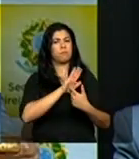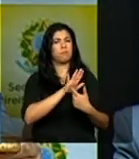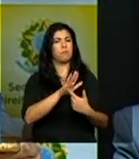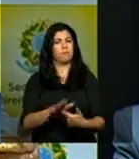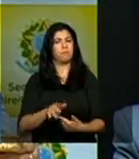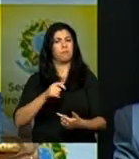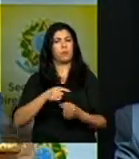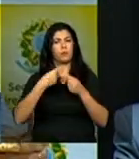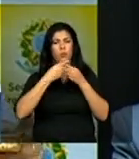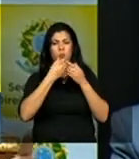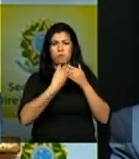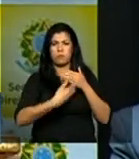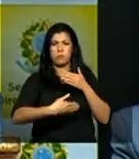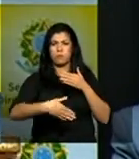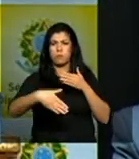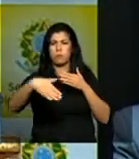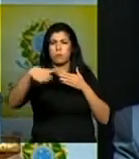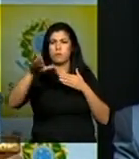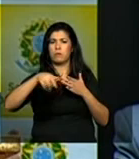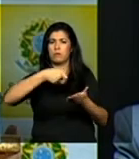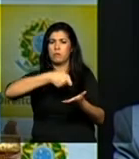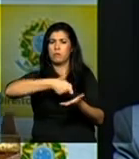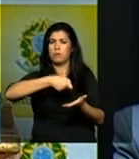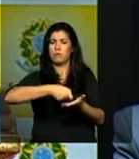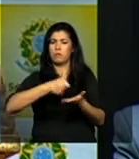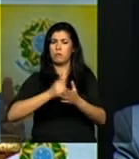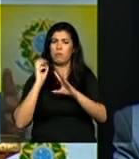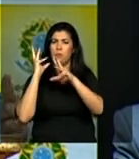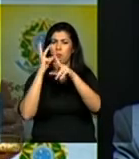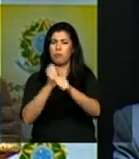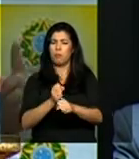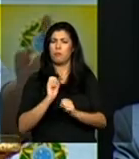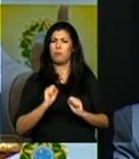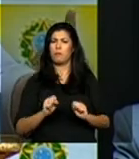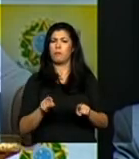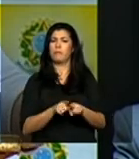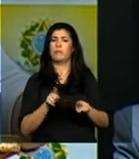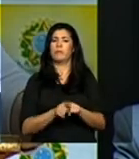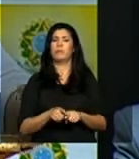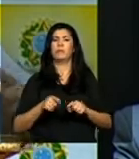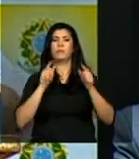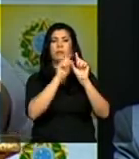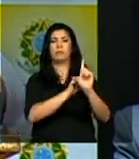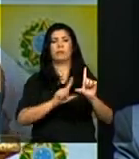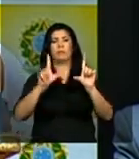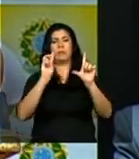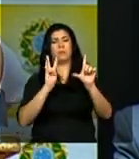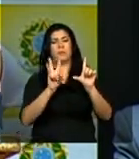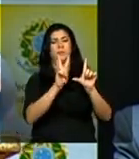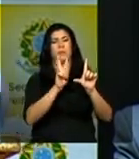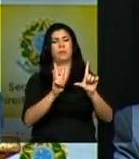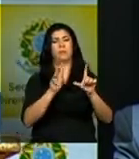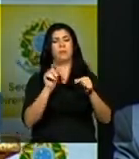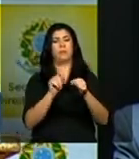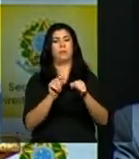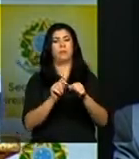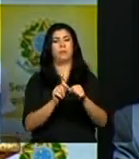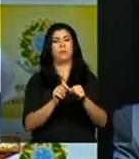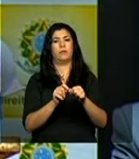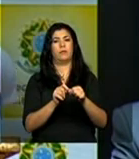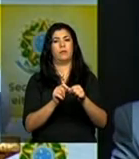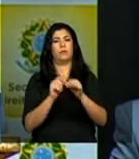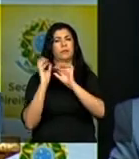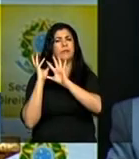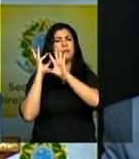ditadura no nosso país que a gente possa com o portal fazer este